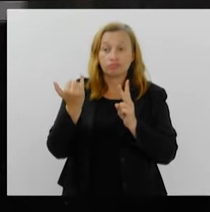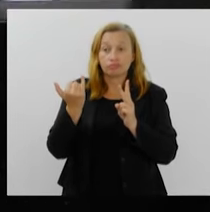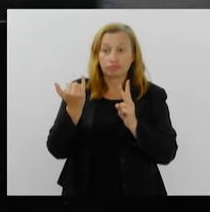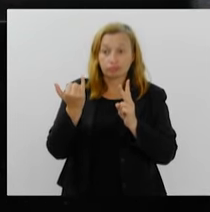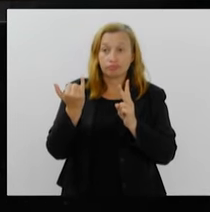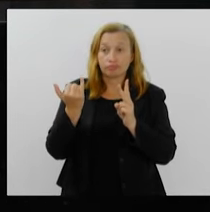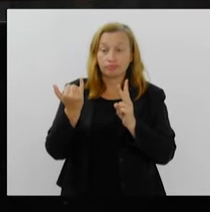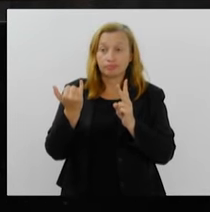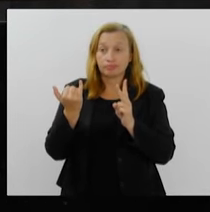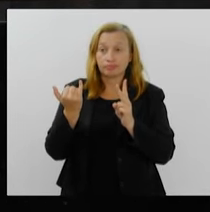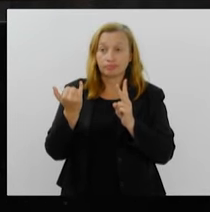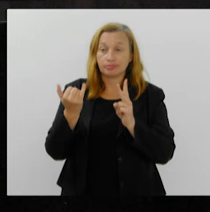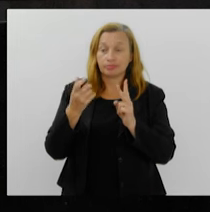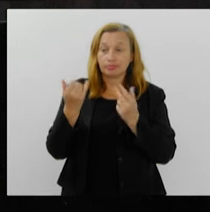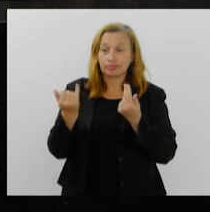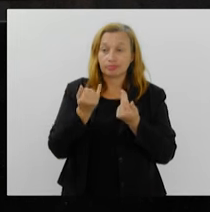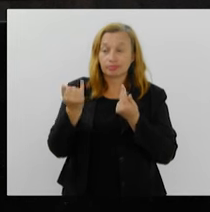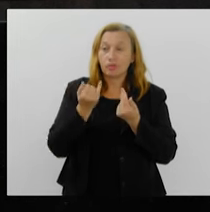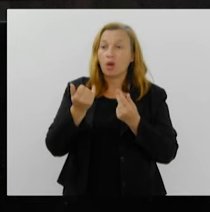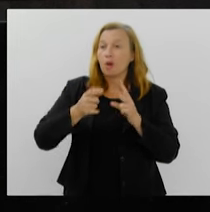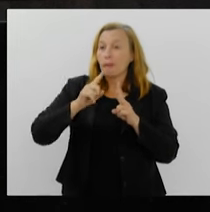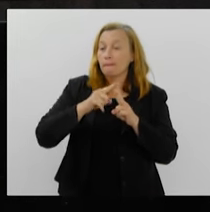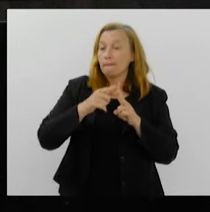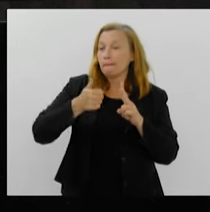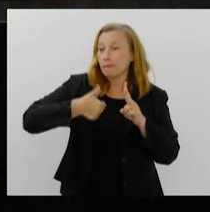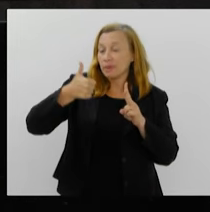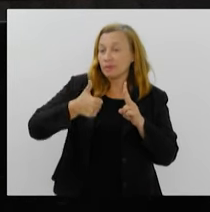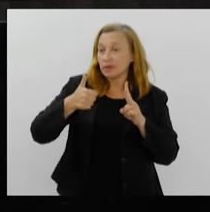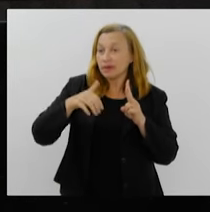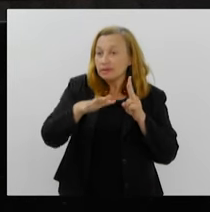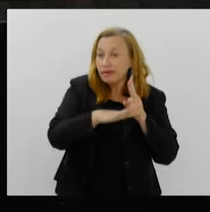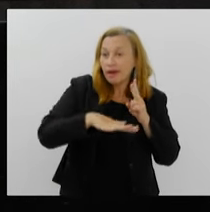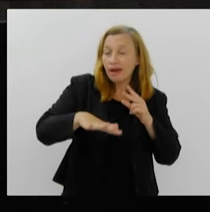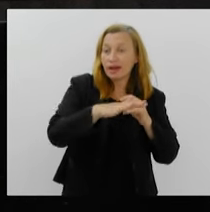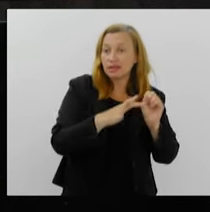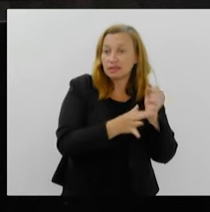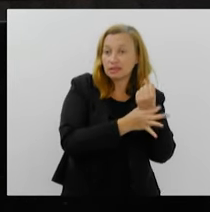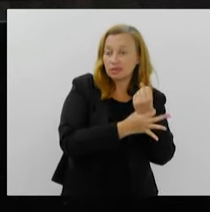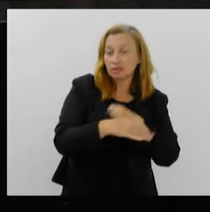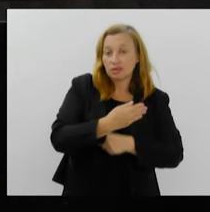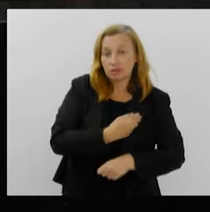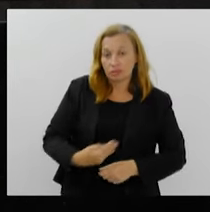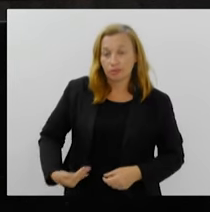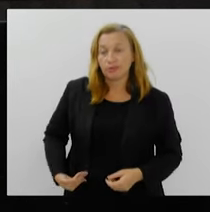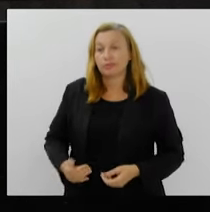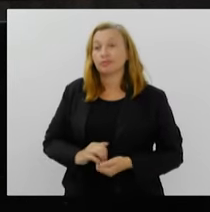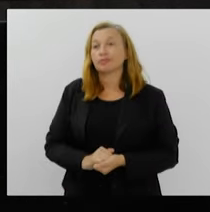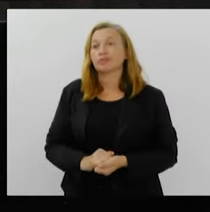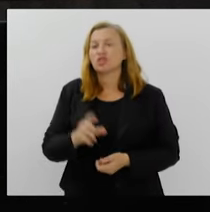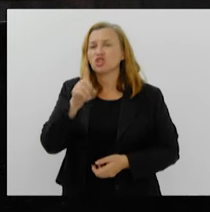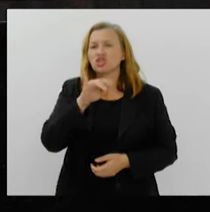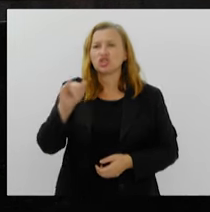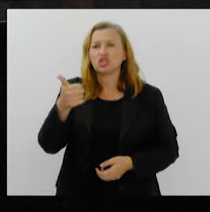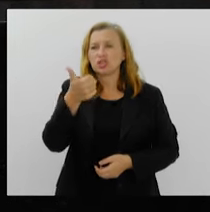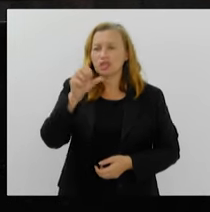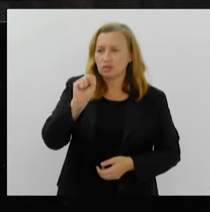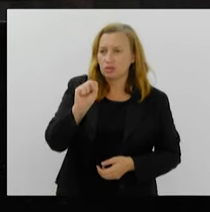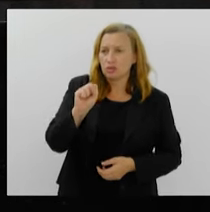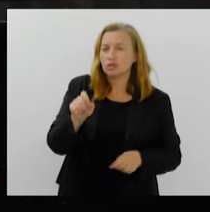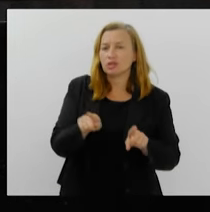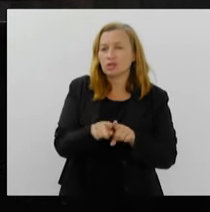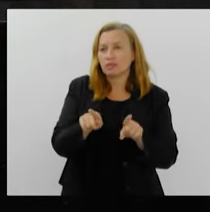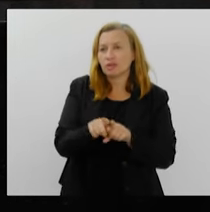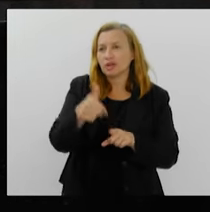Primeiro, na área da segurança pública. Dia 18 e 19